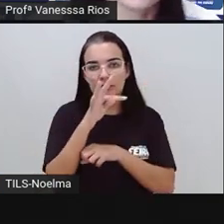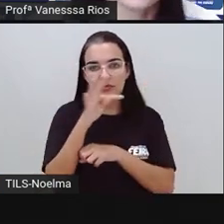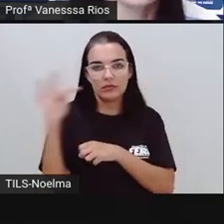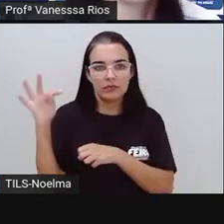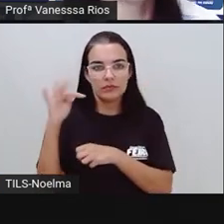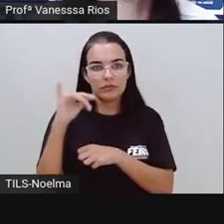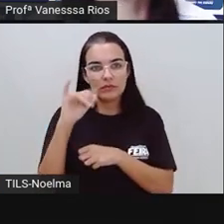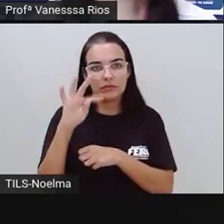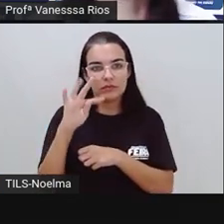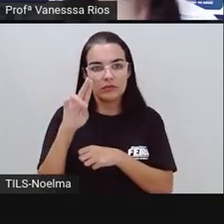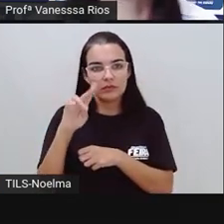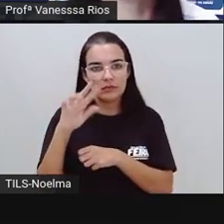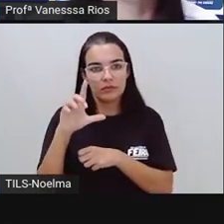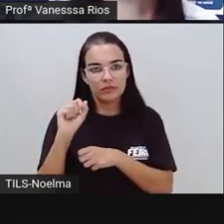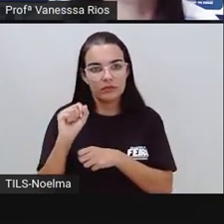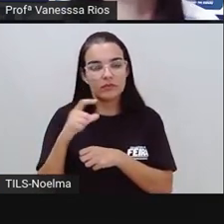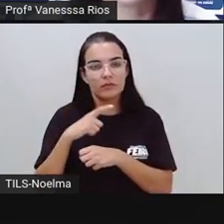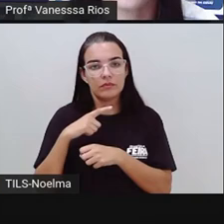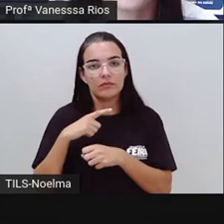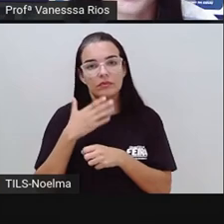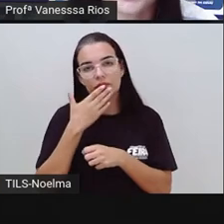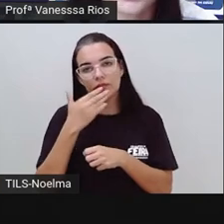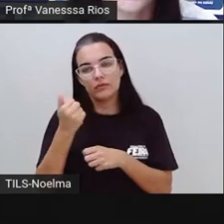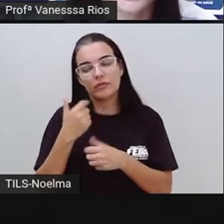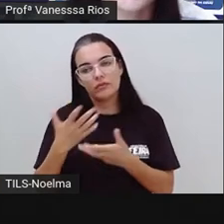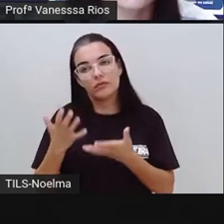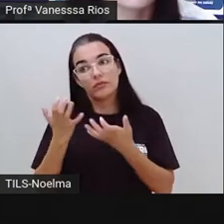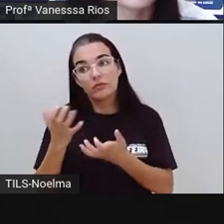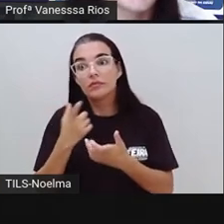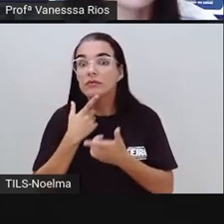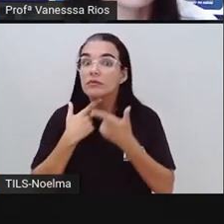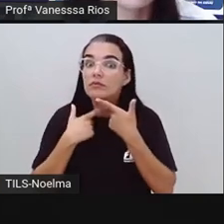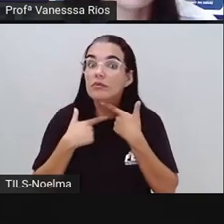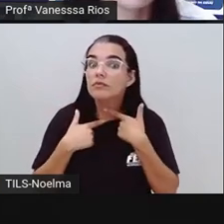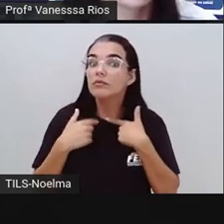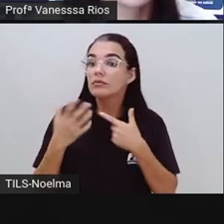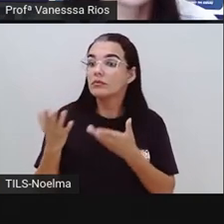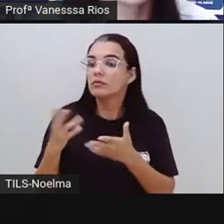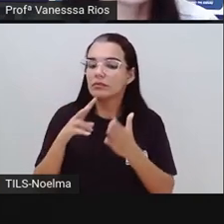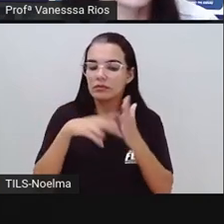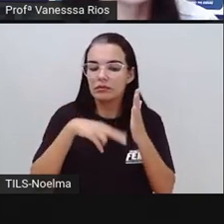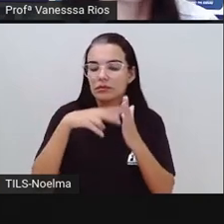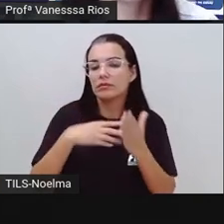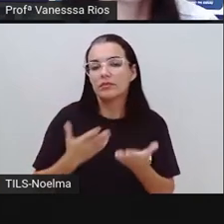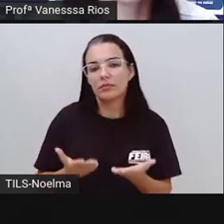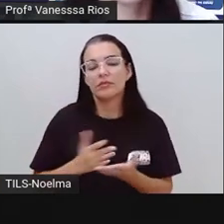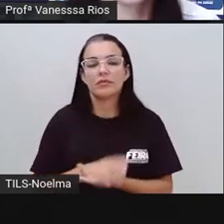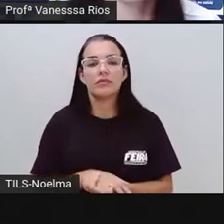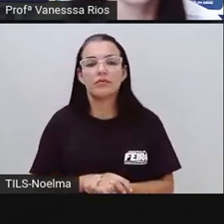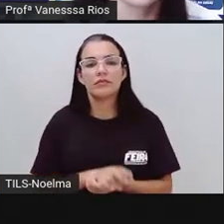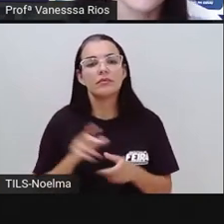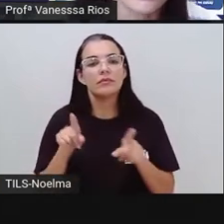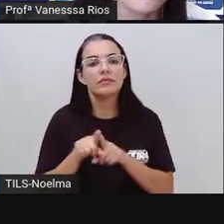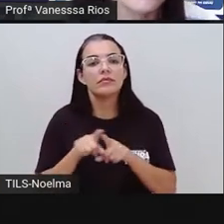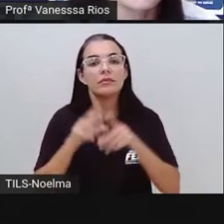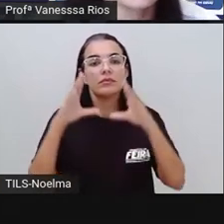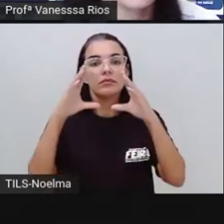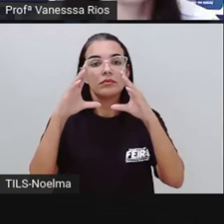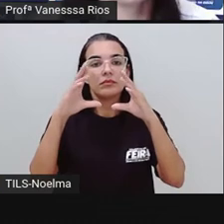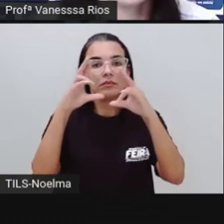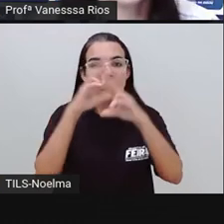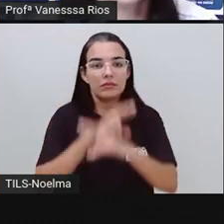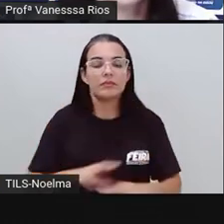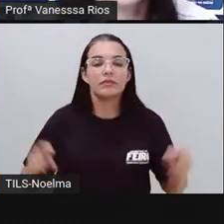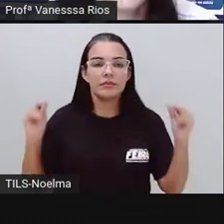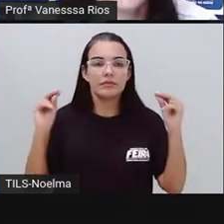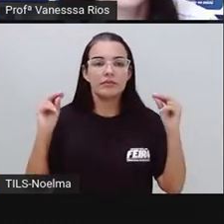proposto, bem como incentivará o leitor à sua leitura. E aí, também a revisão, que